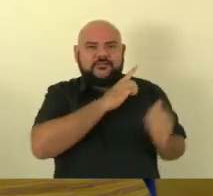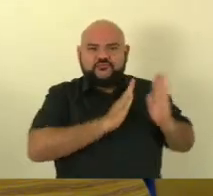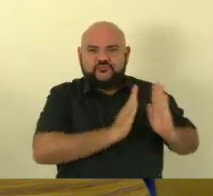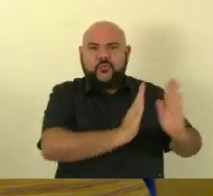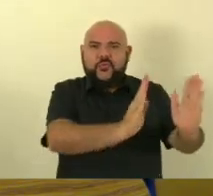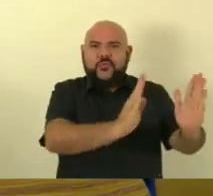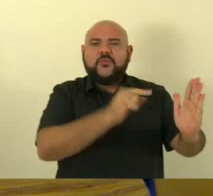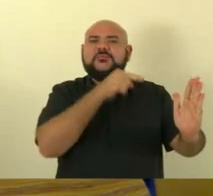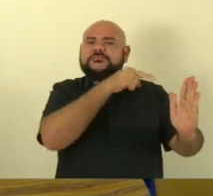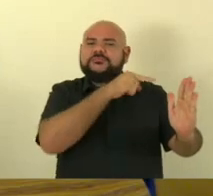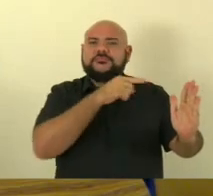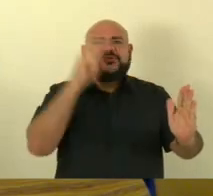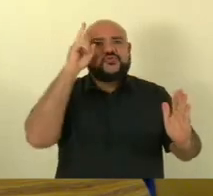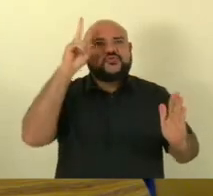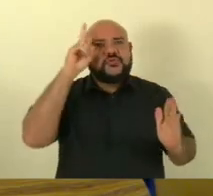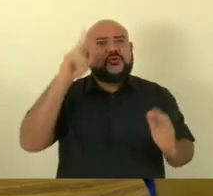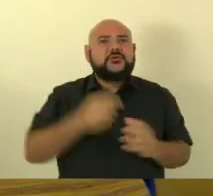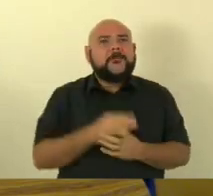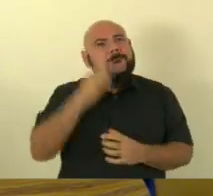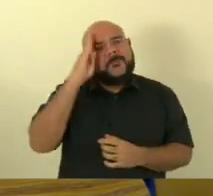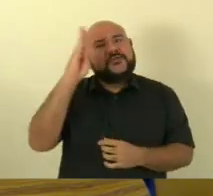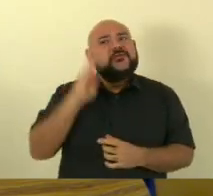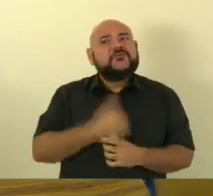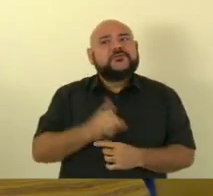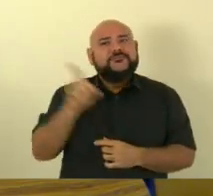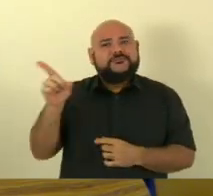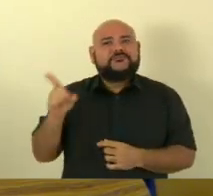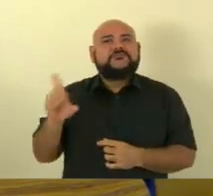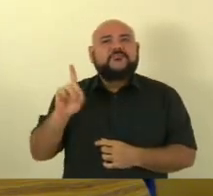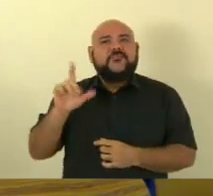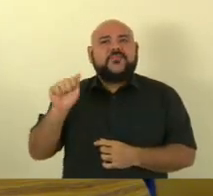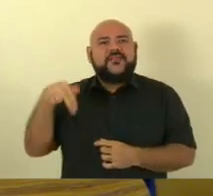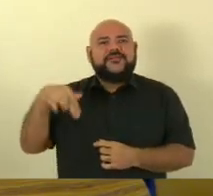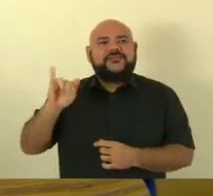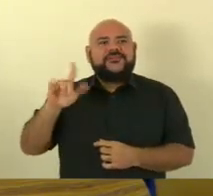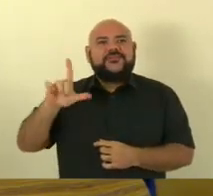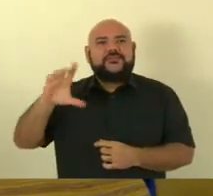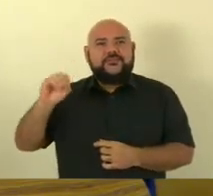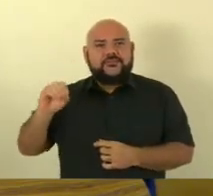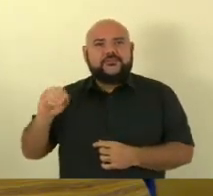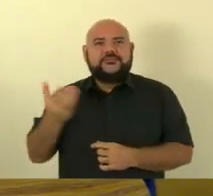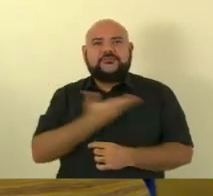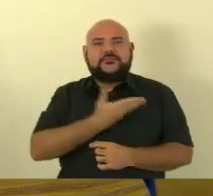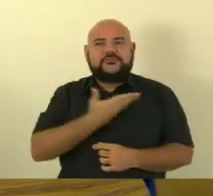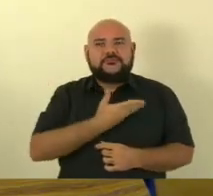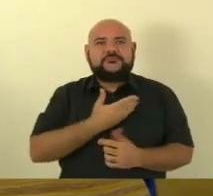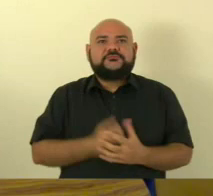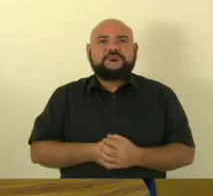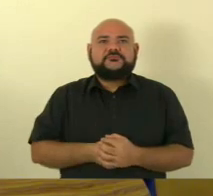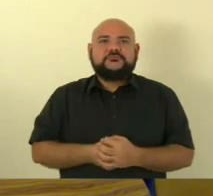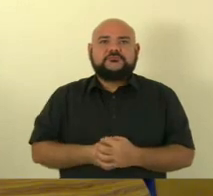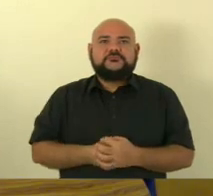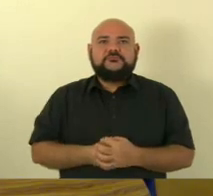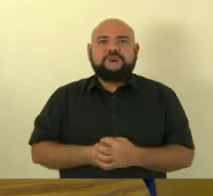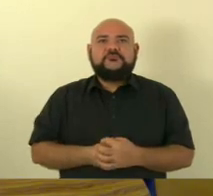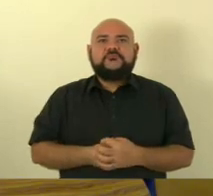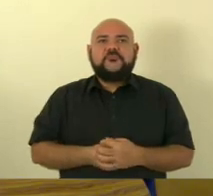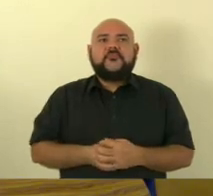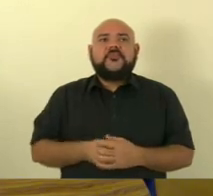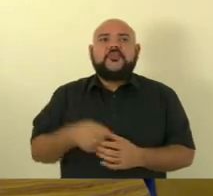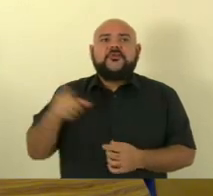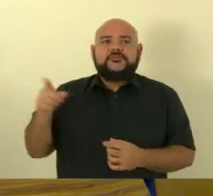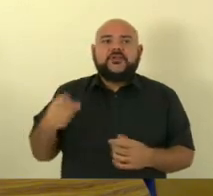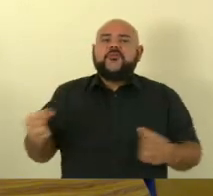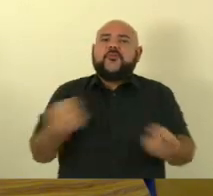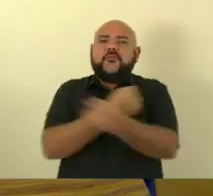principalmente quando chegou o Danilo ali a história ficou melhor ainda né Danilo grande abraço para você coronel grande abraço muito obrigado